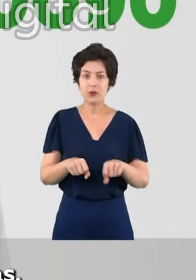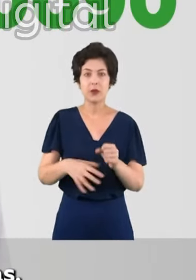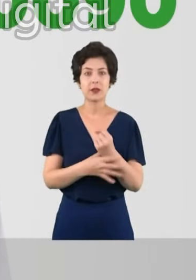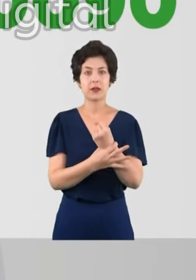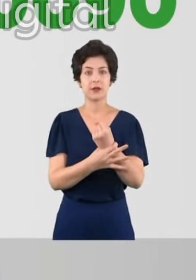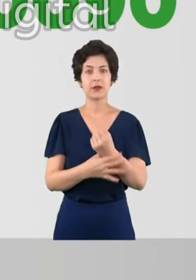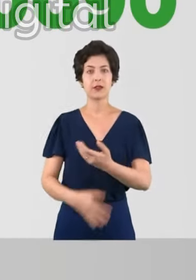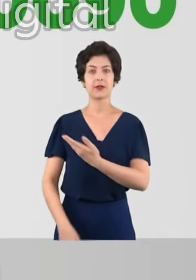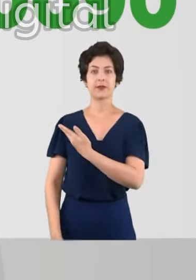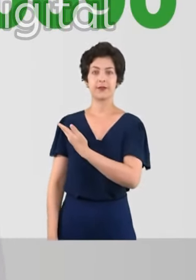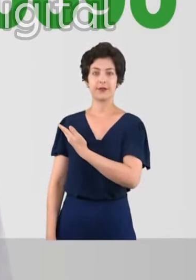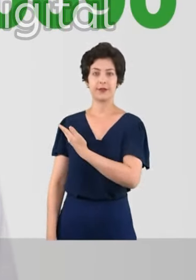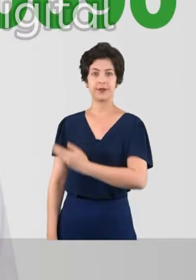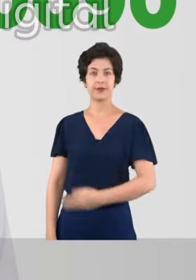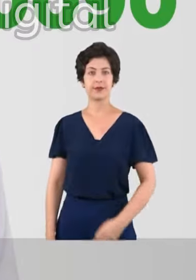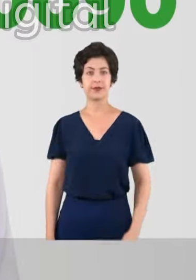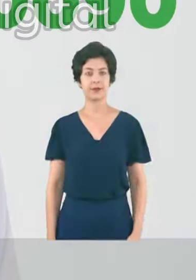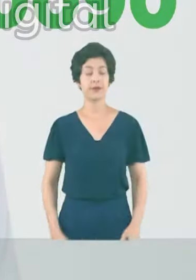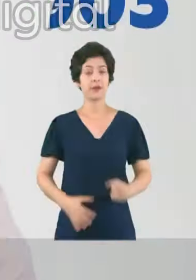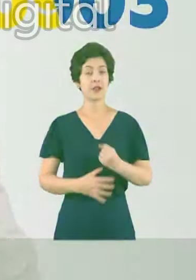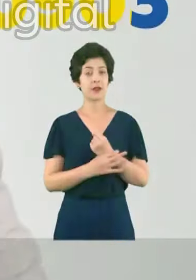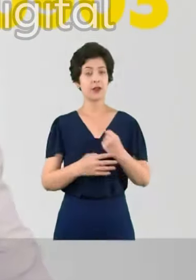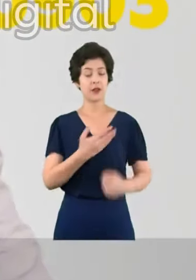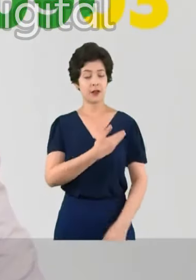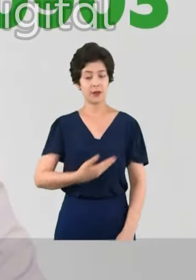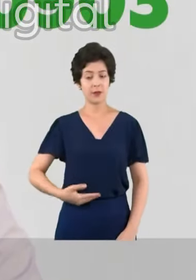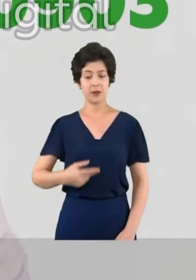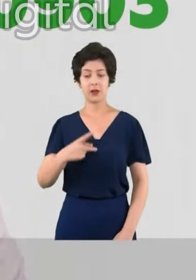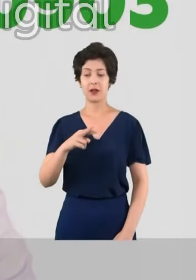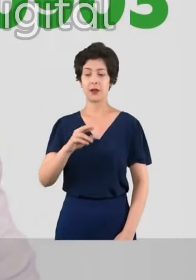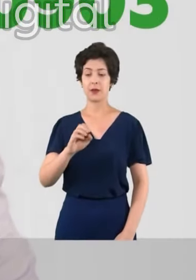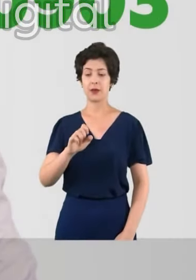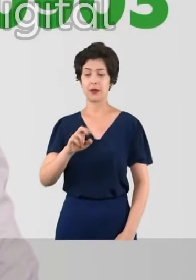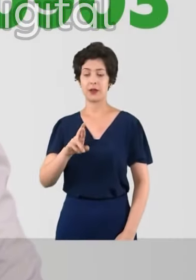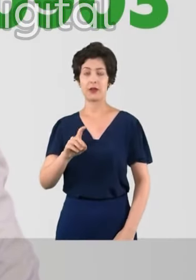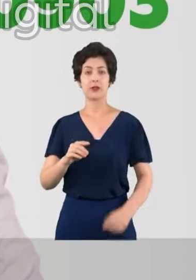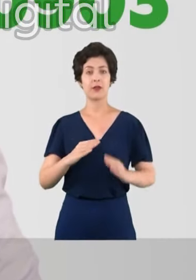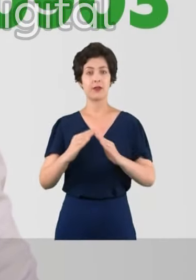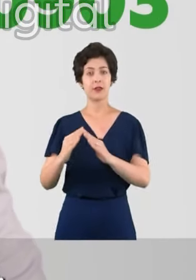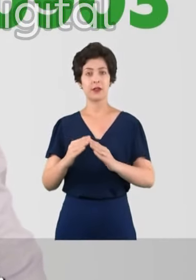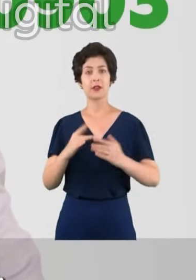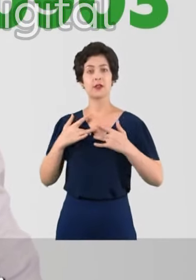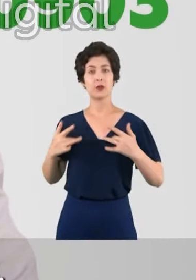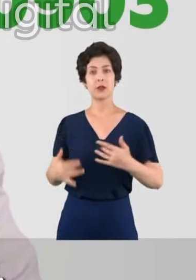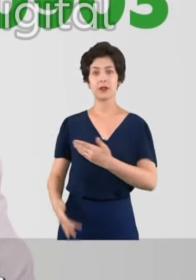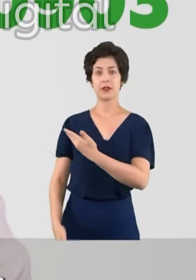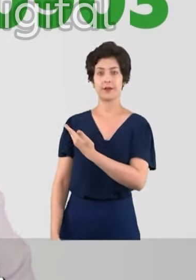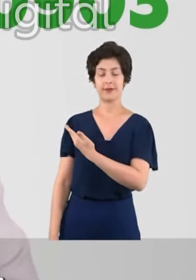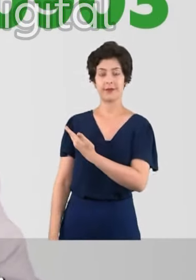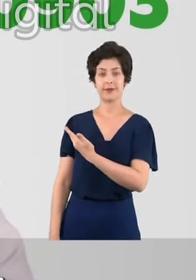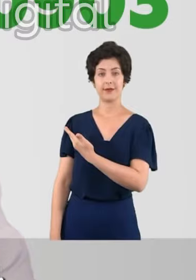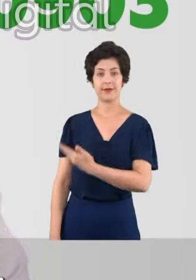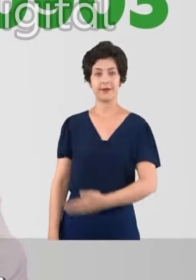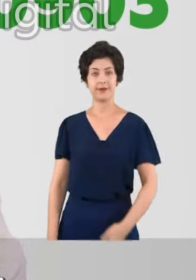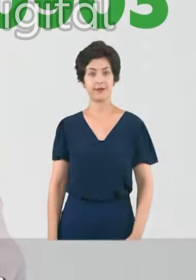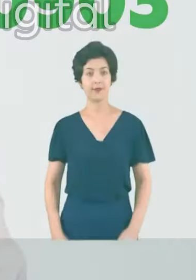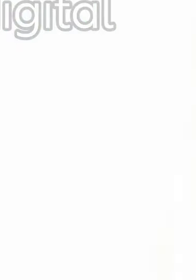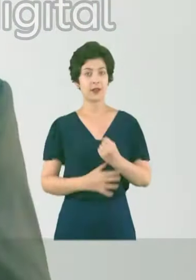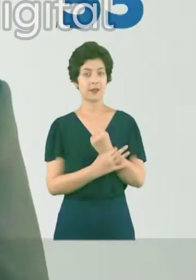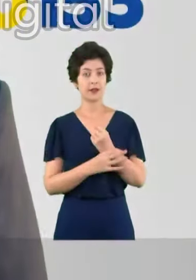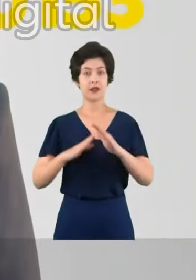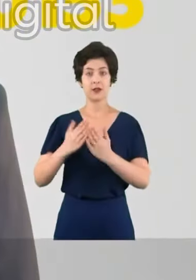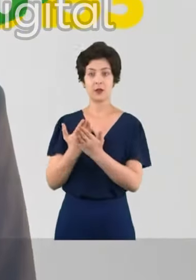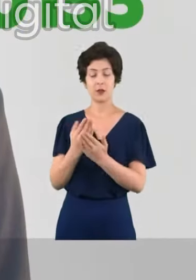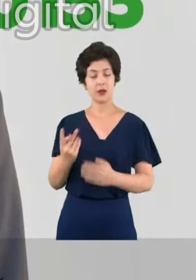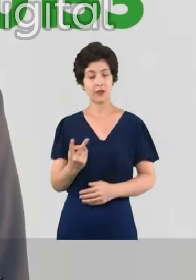motociclistas. Sargento Galesco, vinte e zero, noventa. Pela segurança pública, Proerde e Vizinhança Solidária, vote Sargento Paulo do Proerde, vinte e novecentos e três.